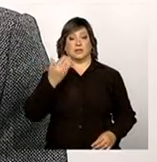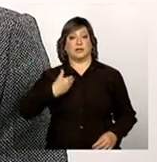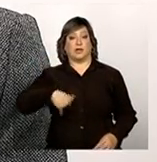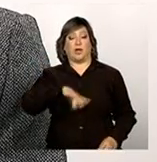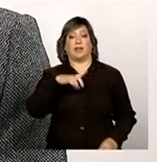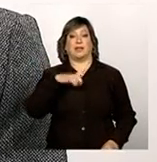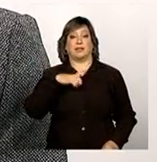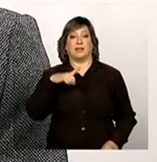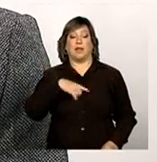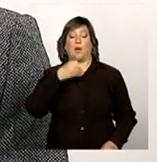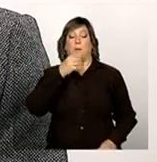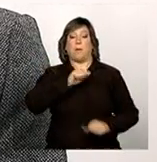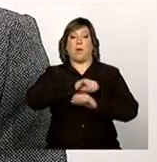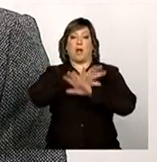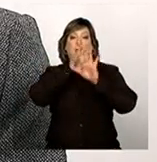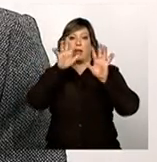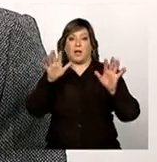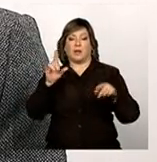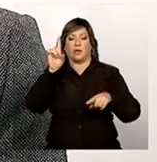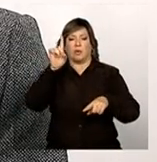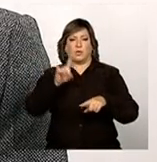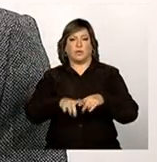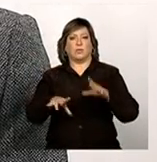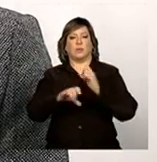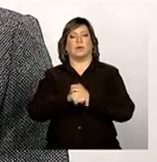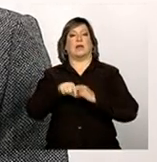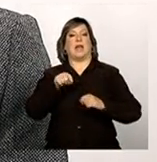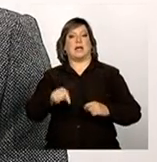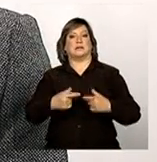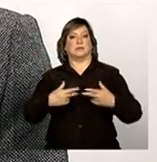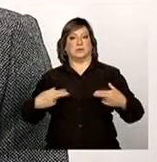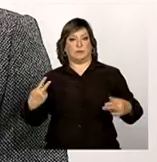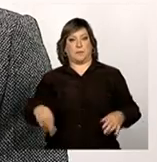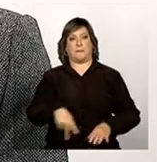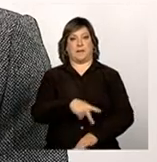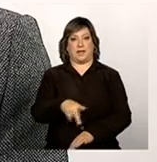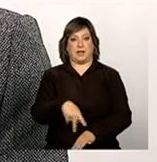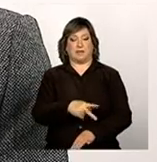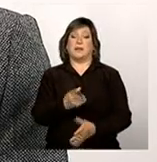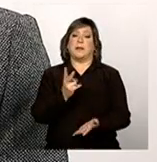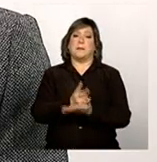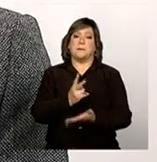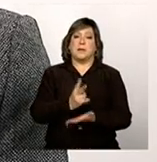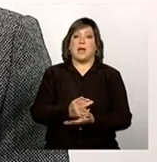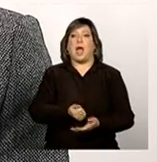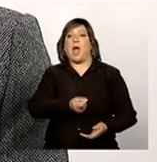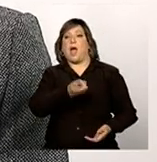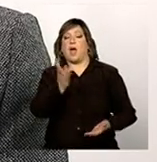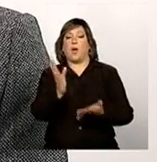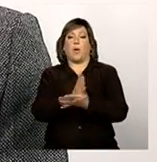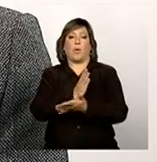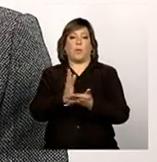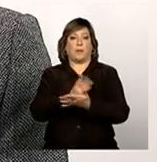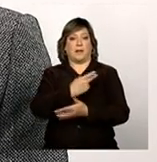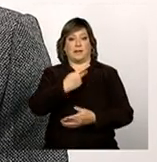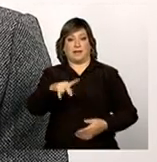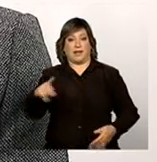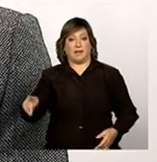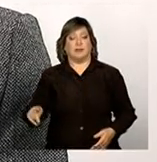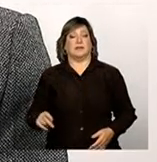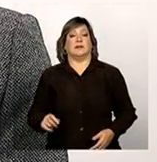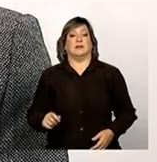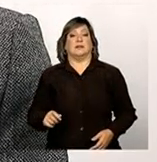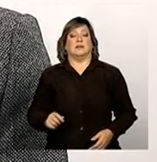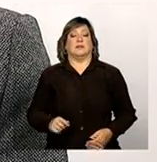mapeamento, um mapeamento completo destas unidades no país. Ainda que algumas delas, eventualmente, não estejam